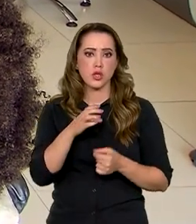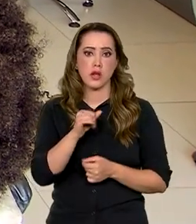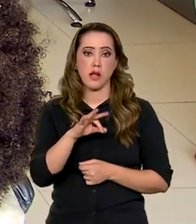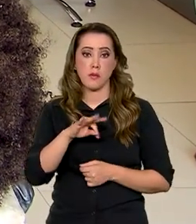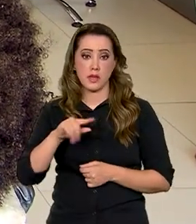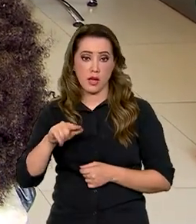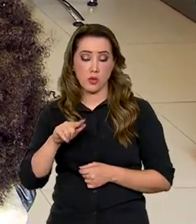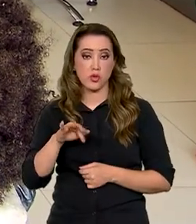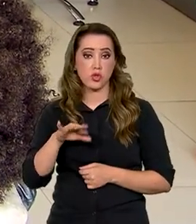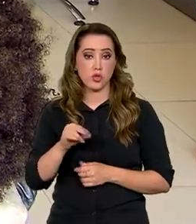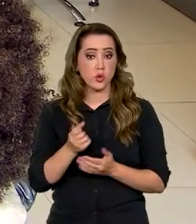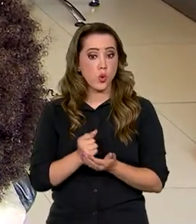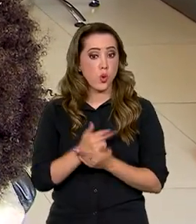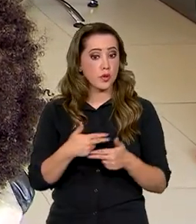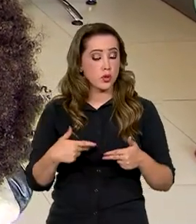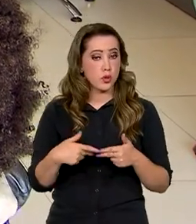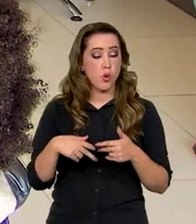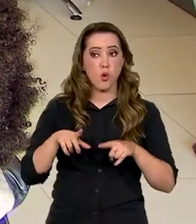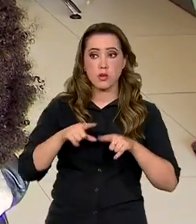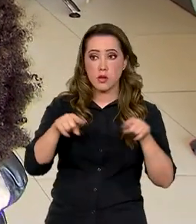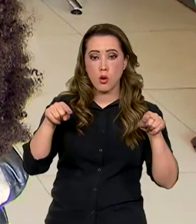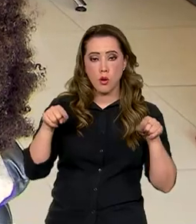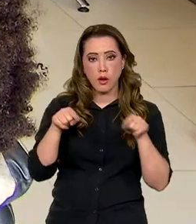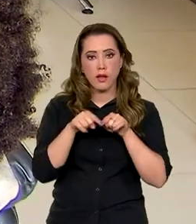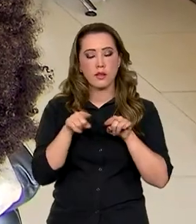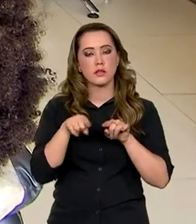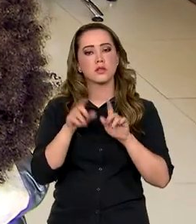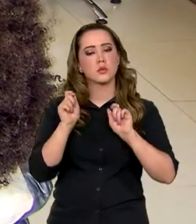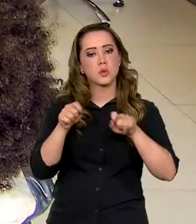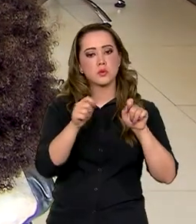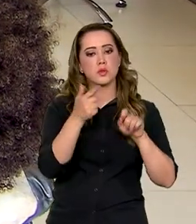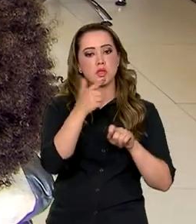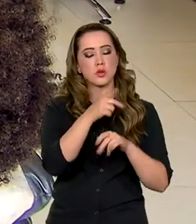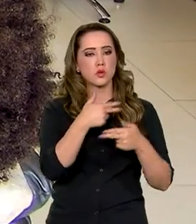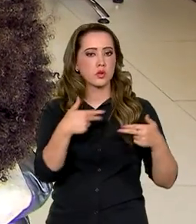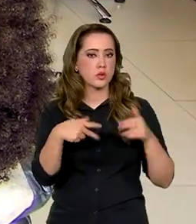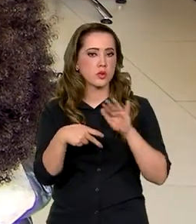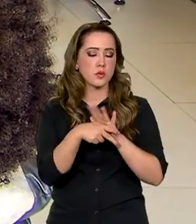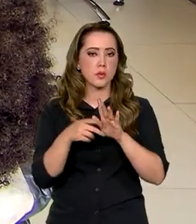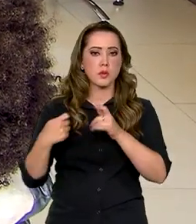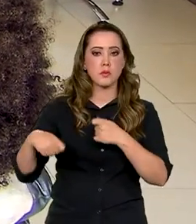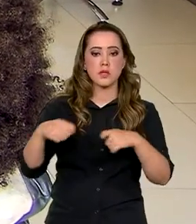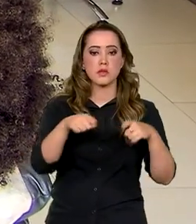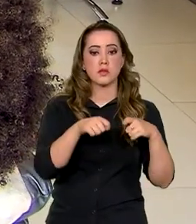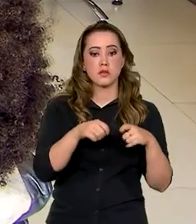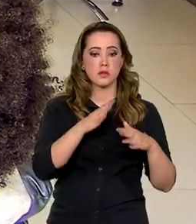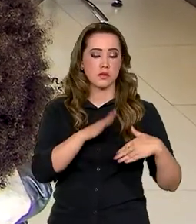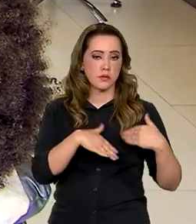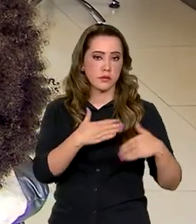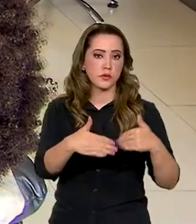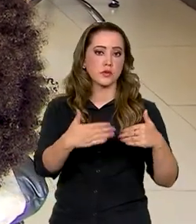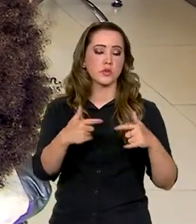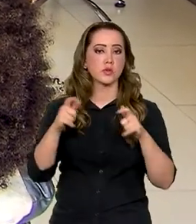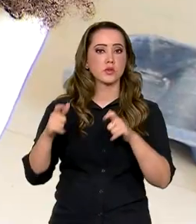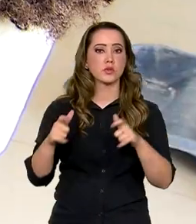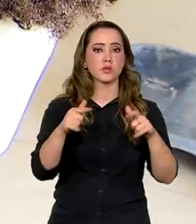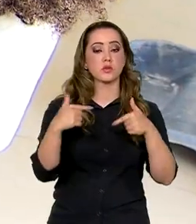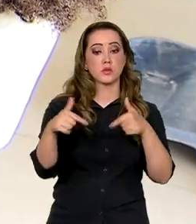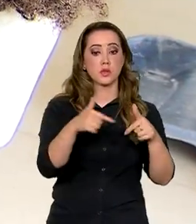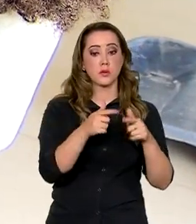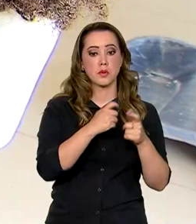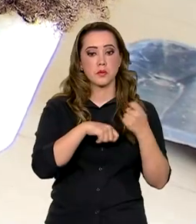aquisição de equipamentos, móveis, ferramentas e outros itens necessários ao funcionamento da atividade